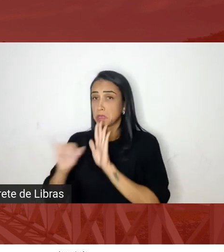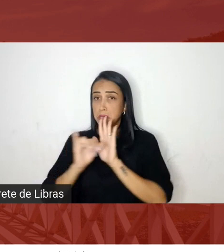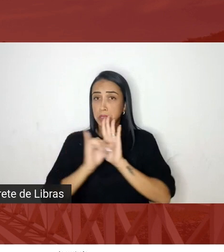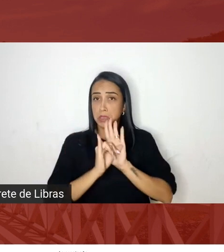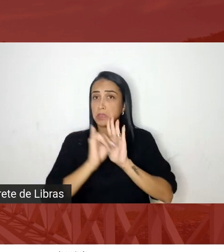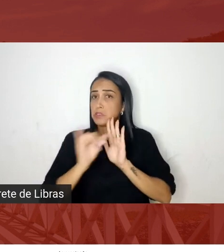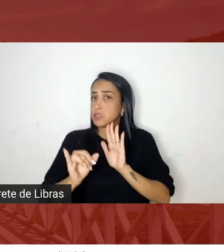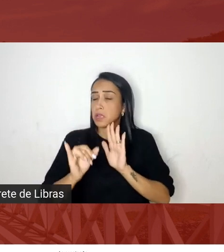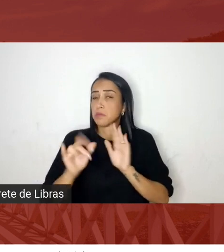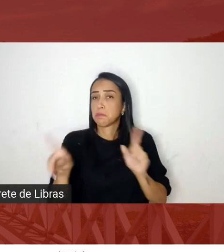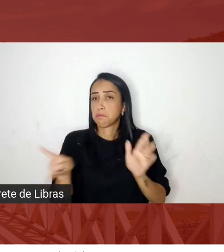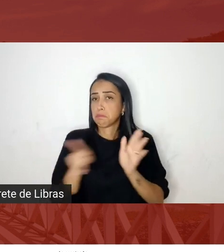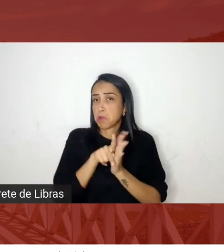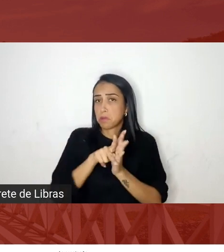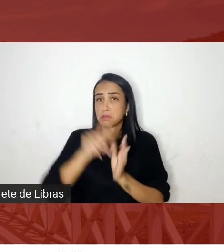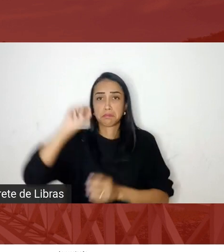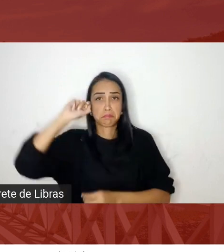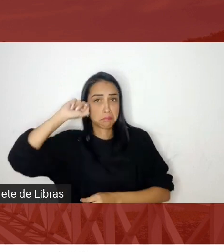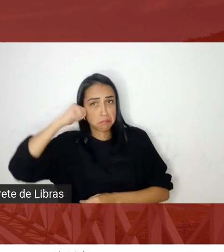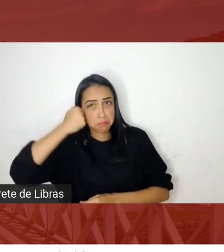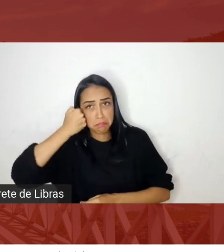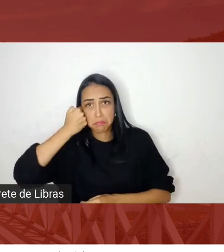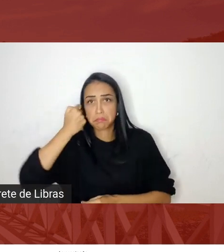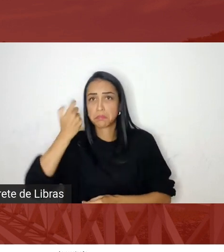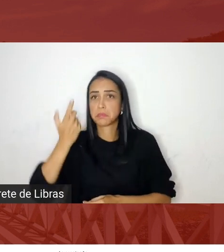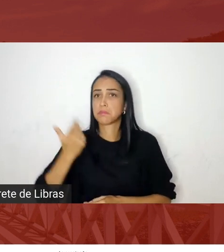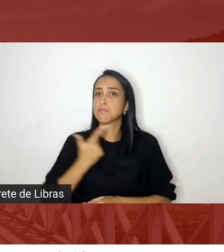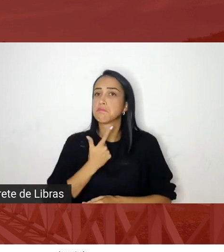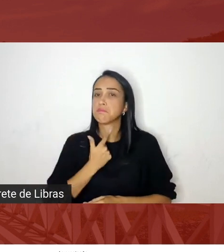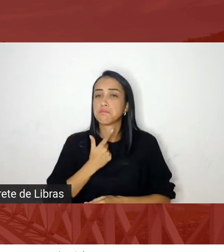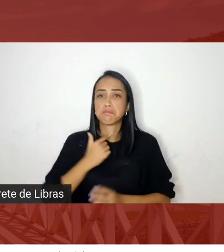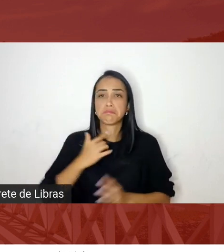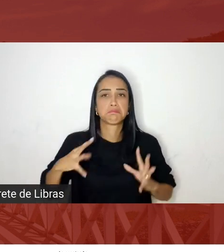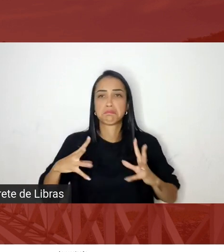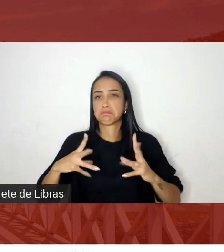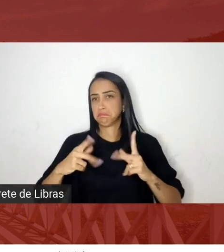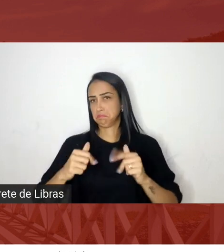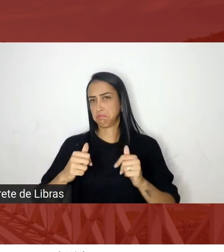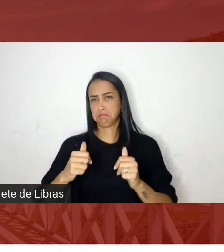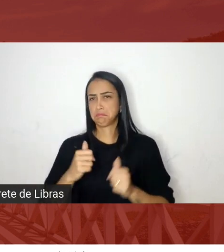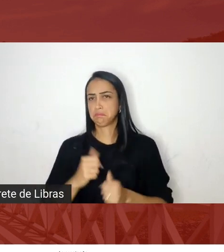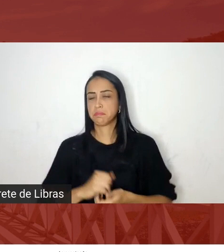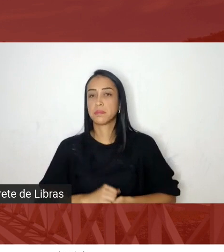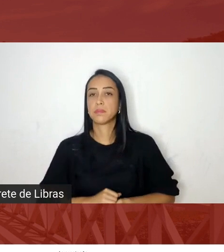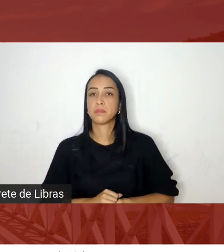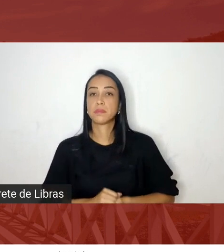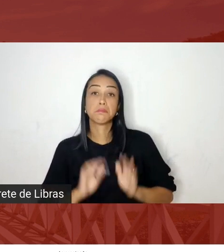identidade negra como queiramos falar mas nós precisamos